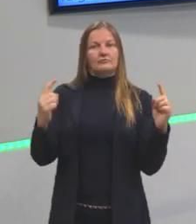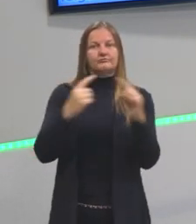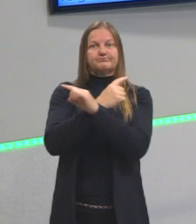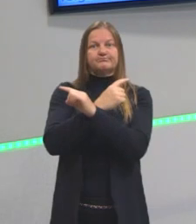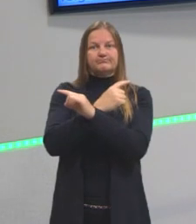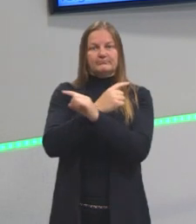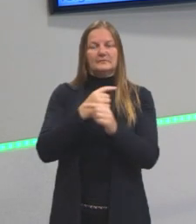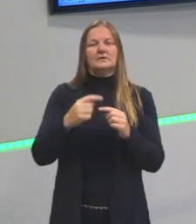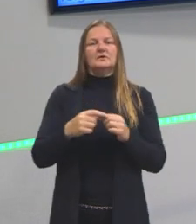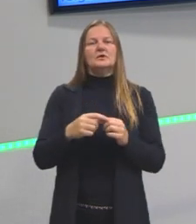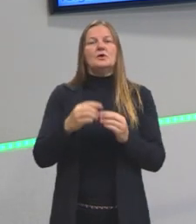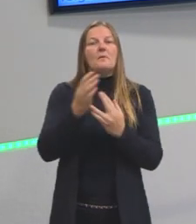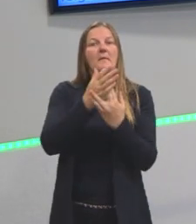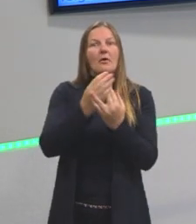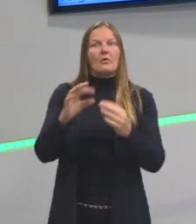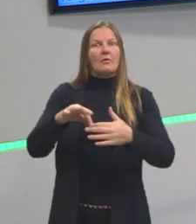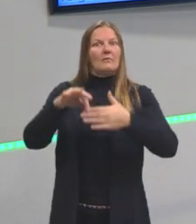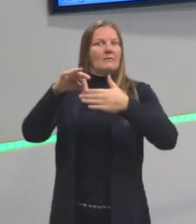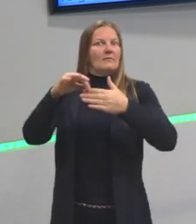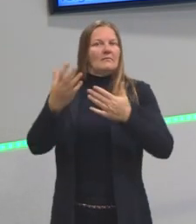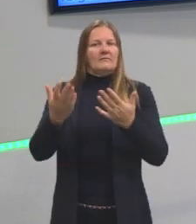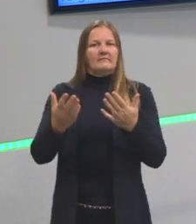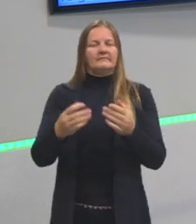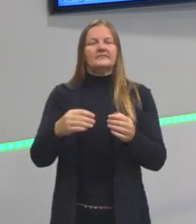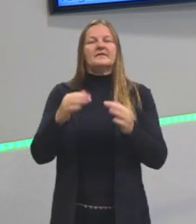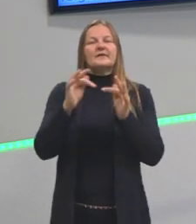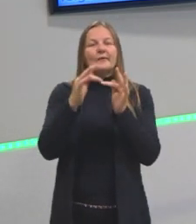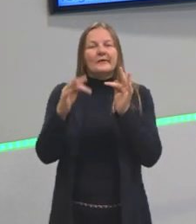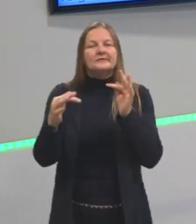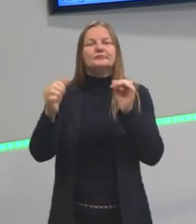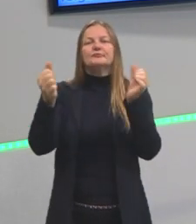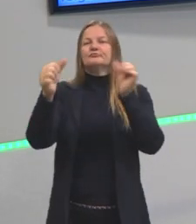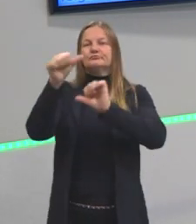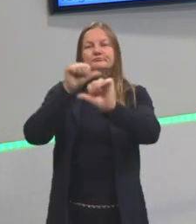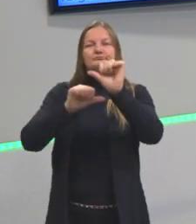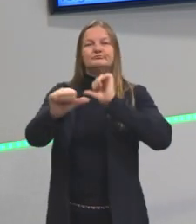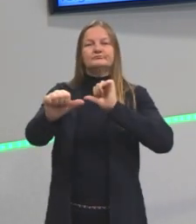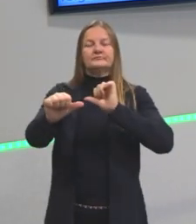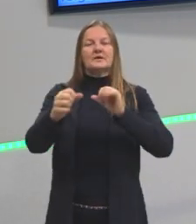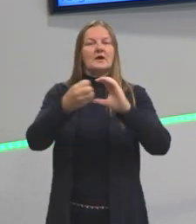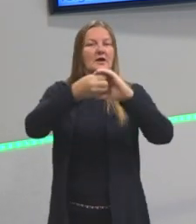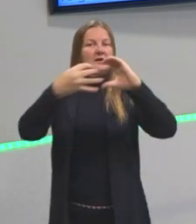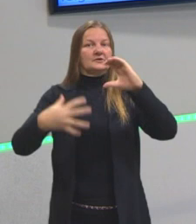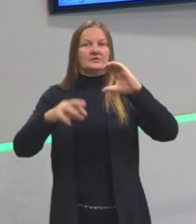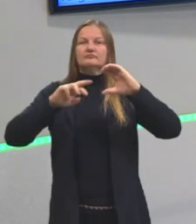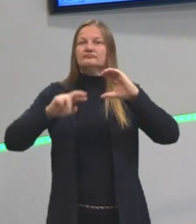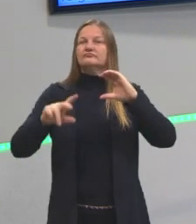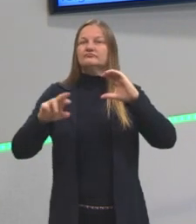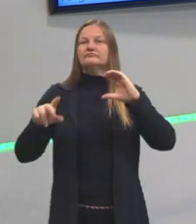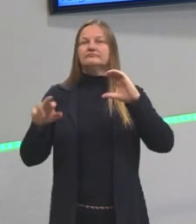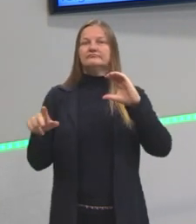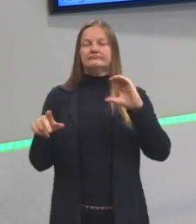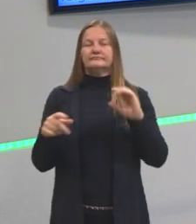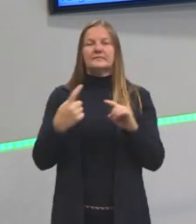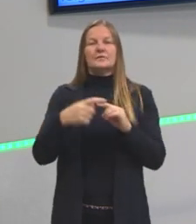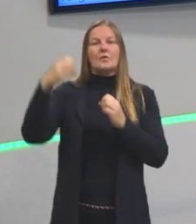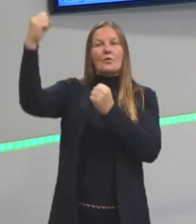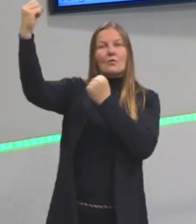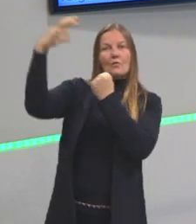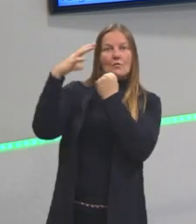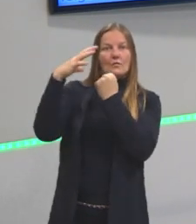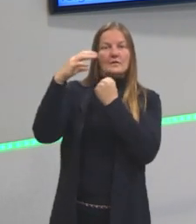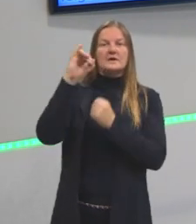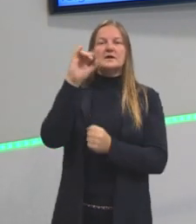tudo aquilo que o barroco exaltava, o arcadismo vai fazer o contrário. Ou seja, são novas características. Por conta do iluminismo,